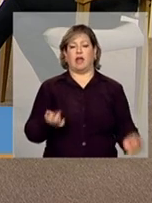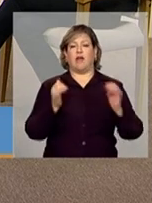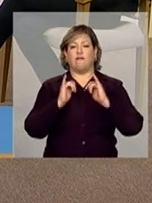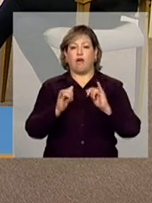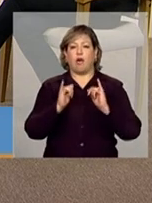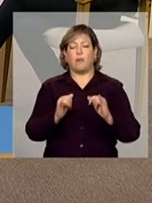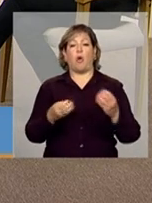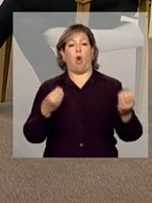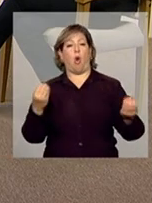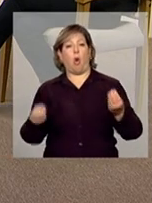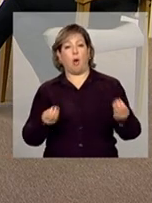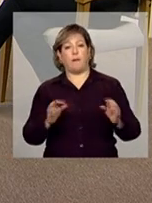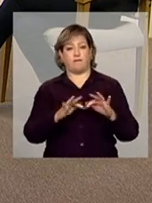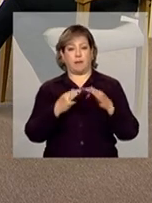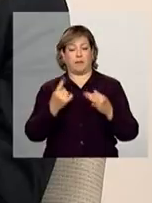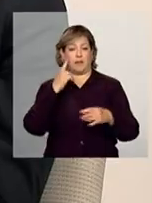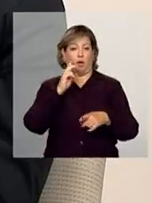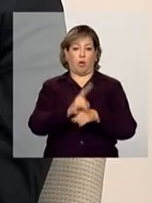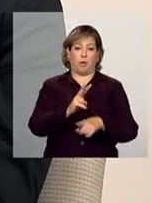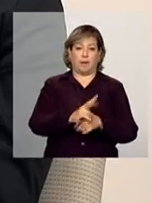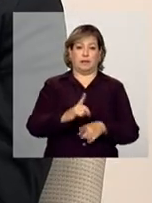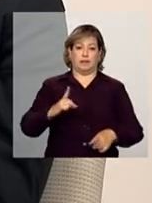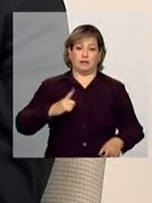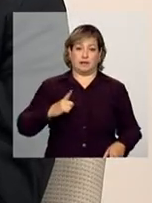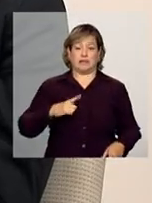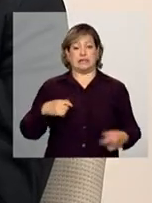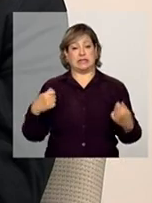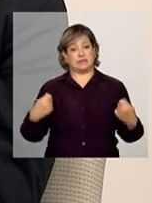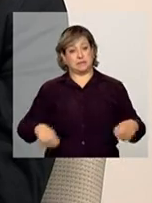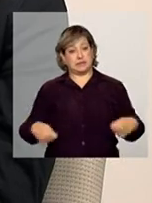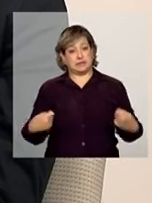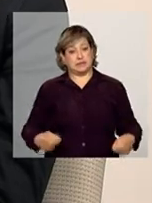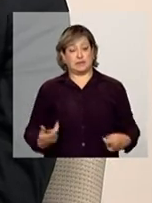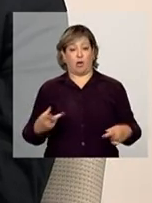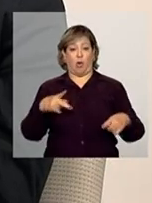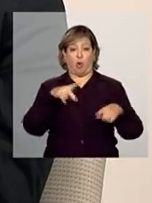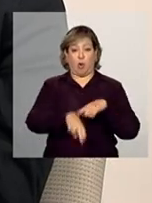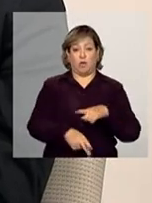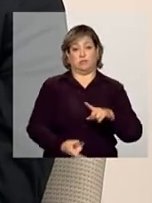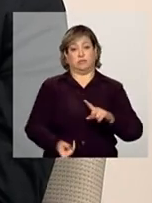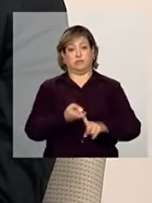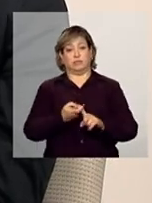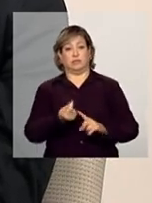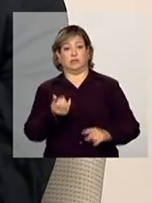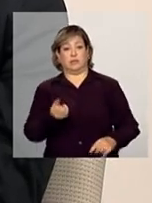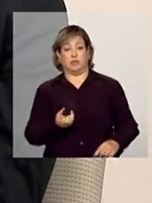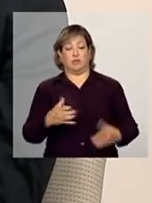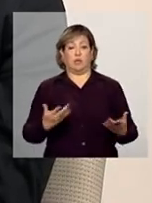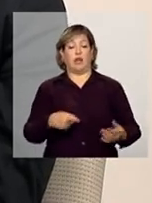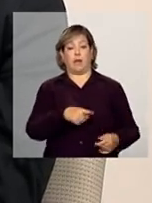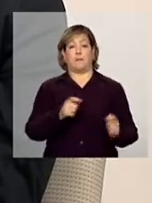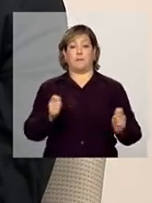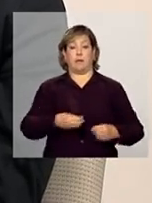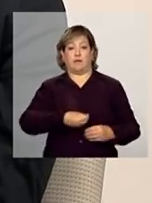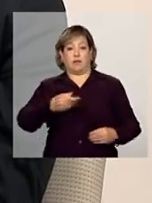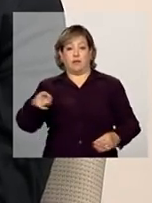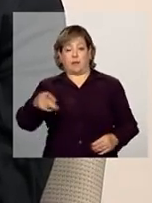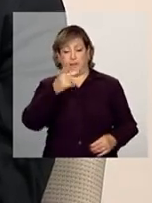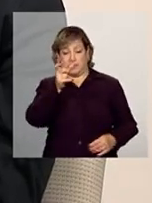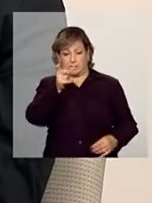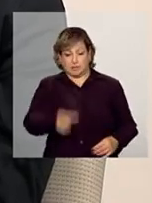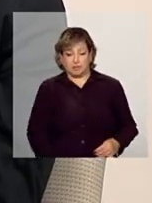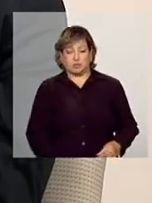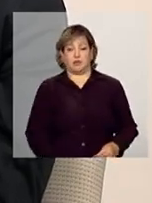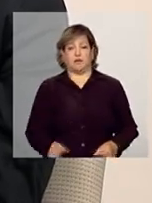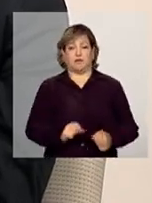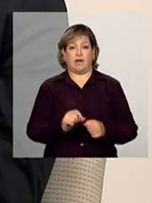da família, se ela está em acompanhamento, se há necessidade da interrupção, da suspensão, e elas podem ser encaminhadas para a pessoa de referência no município, que